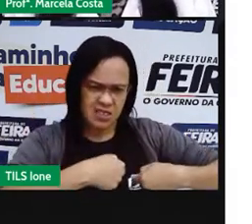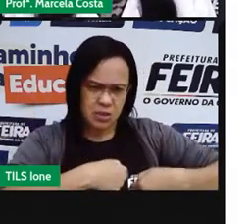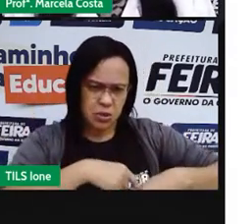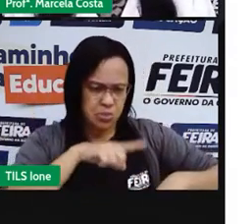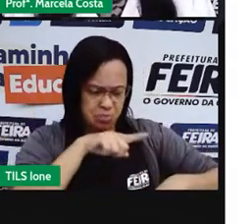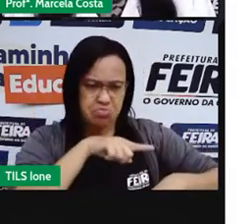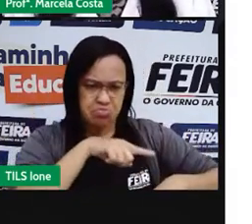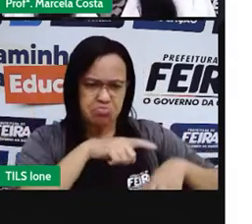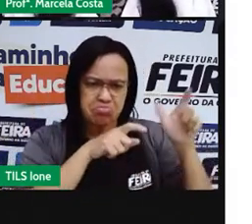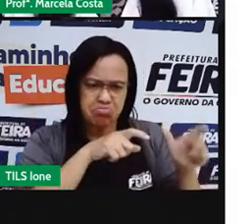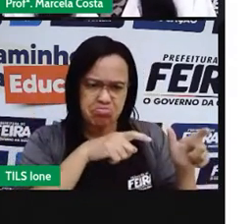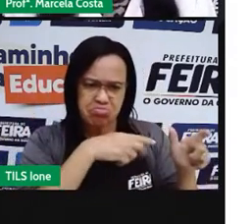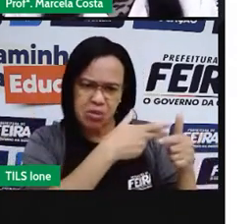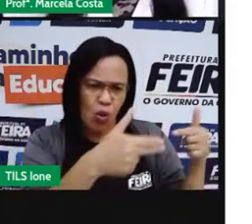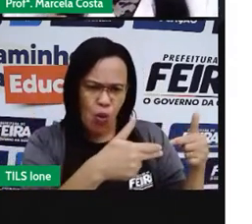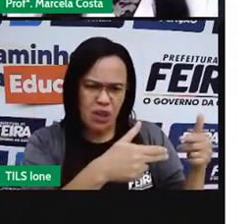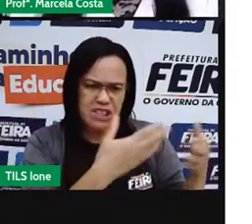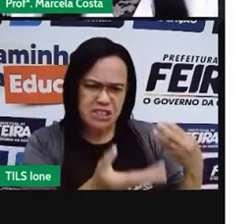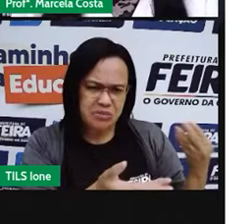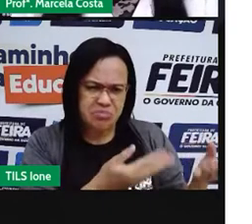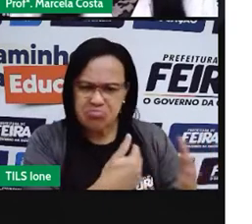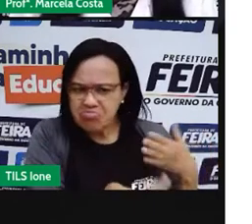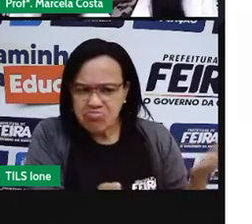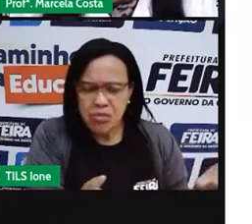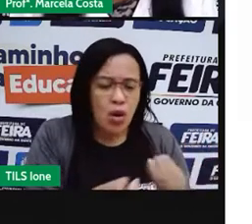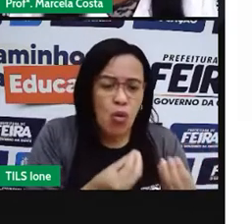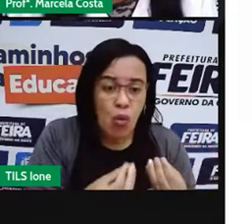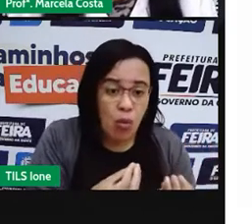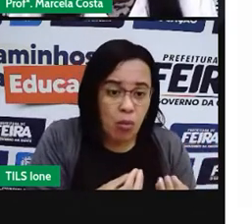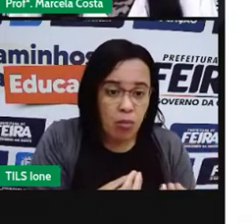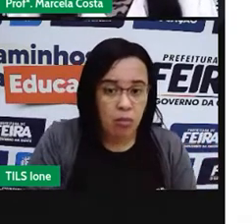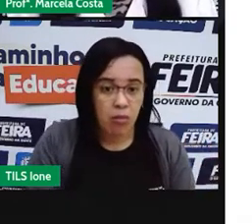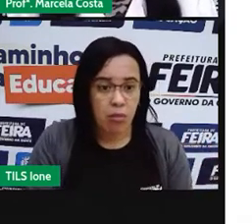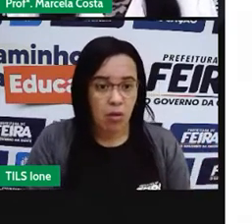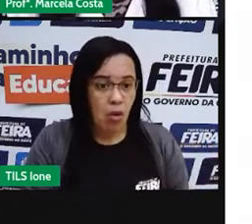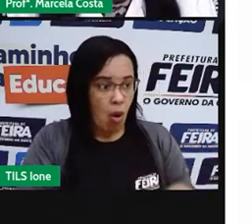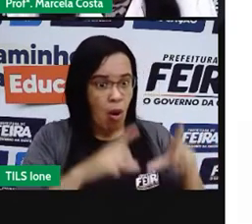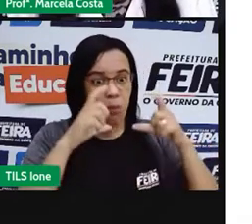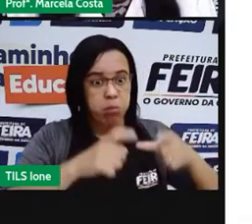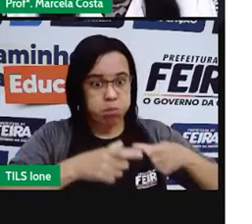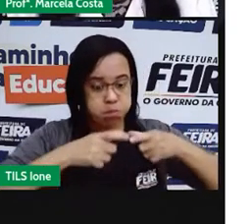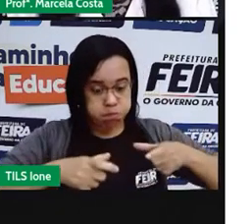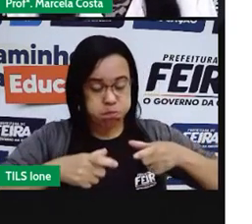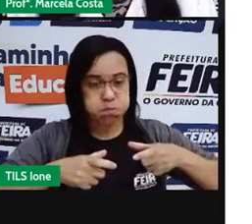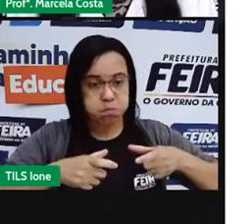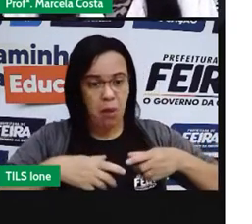necessária? O que eu posso fazer para diminuir esse consumo?